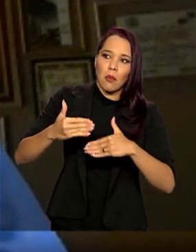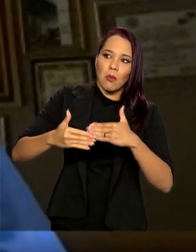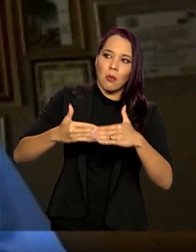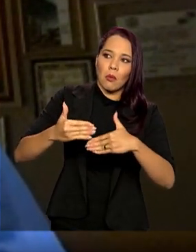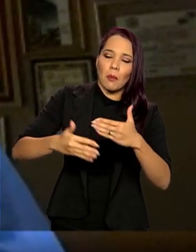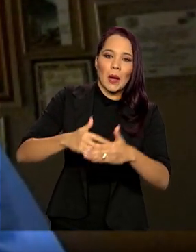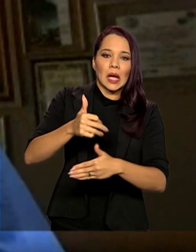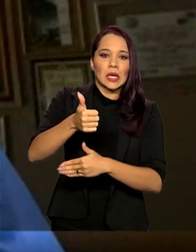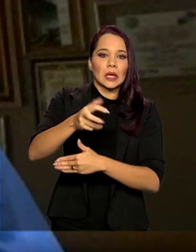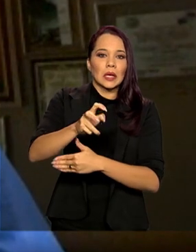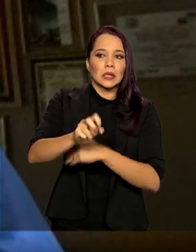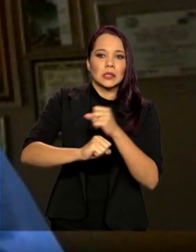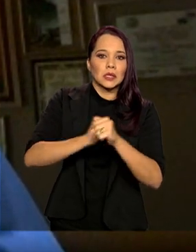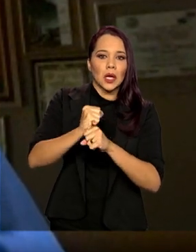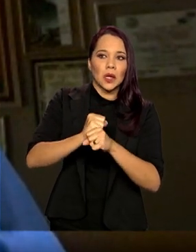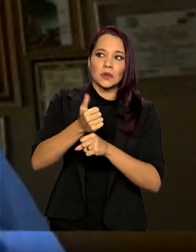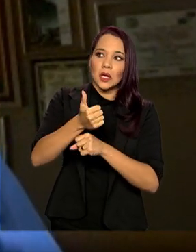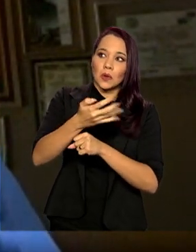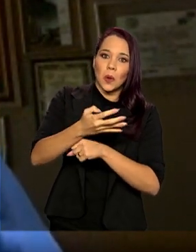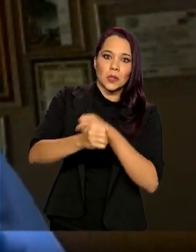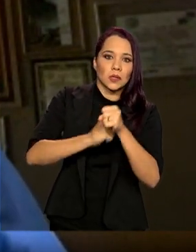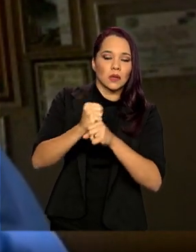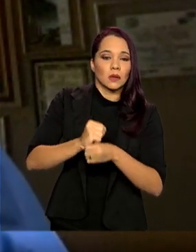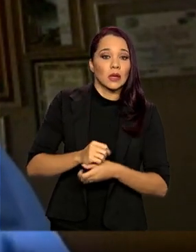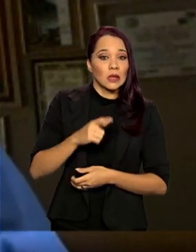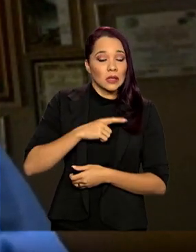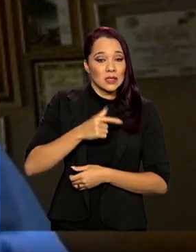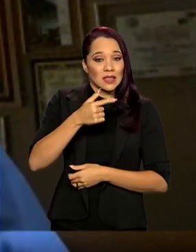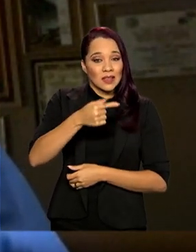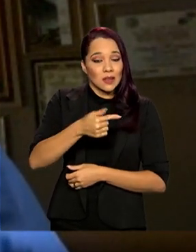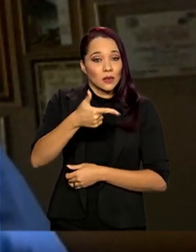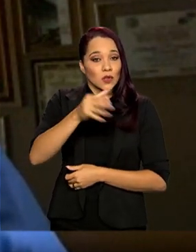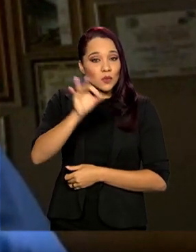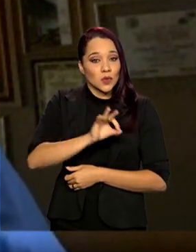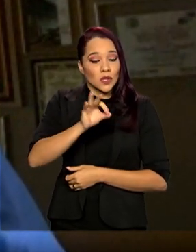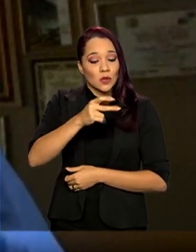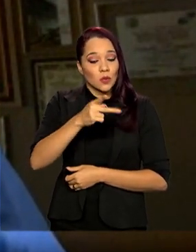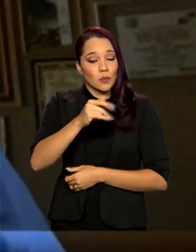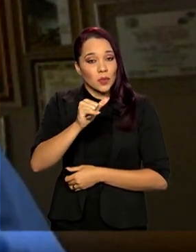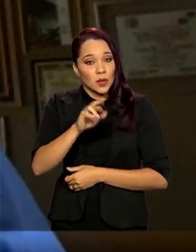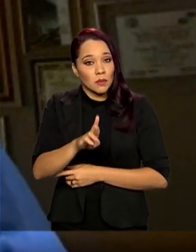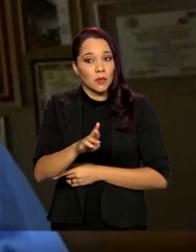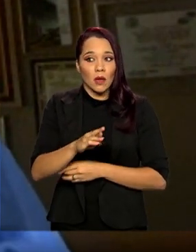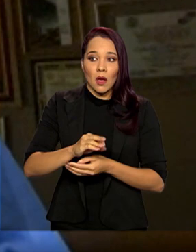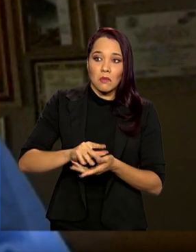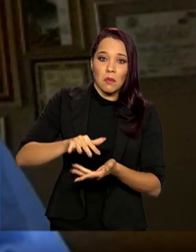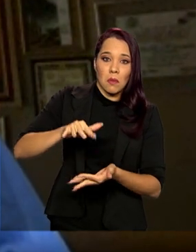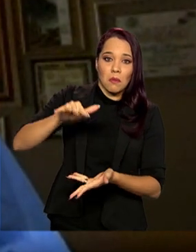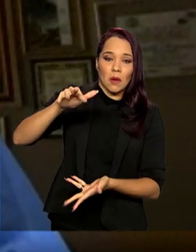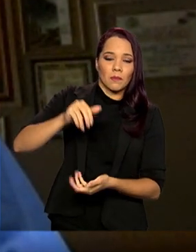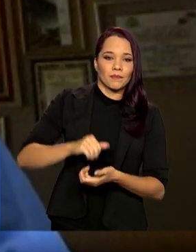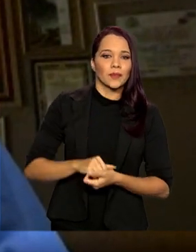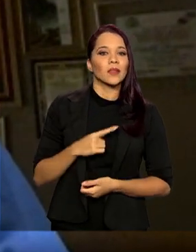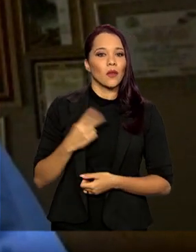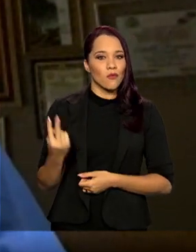5 trilhões em discussão, 72% do PIB. E ainda tem o custo dessa burocracia, que custa 1%